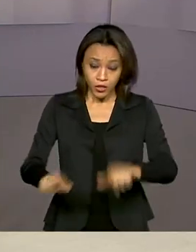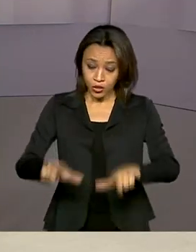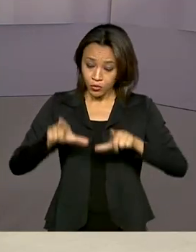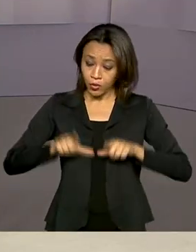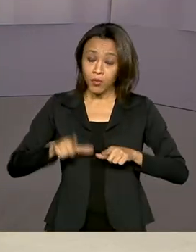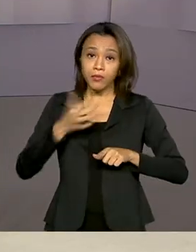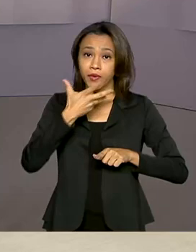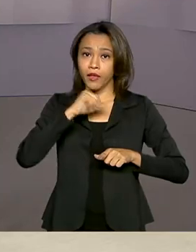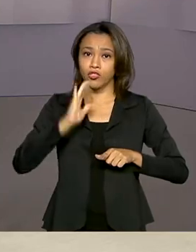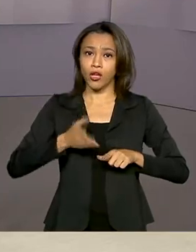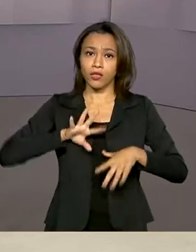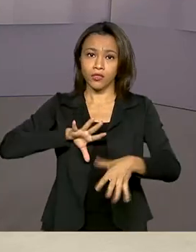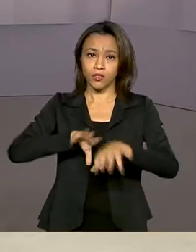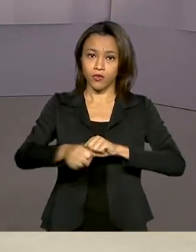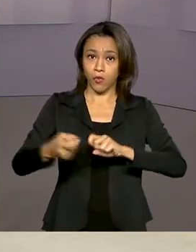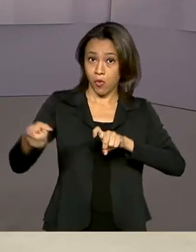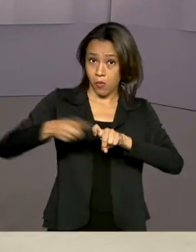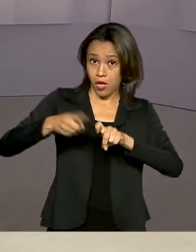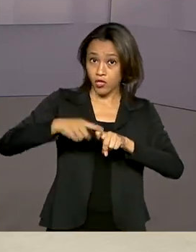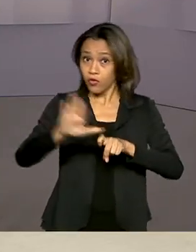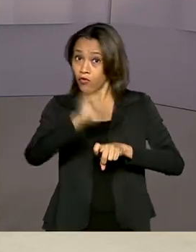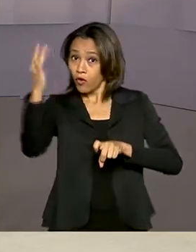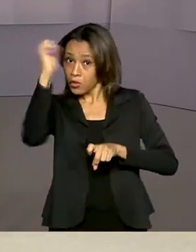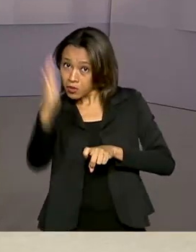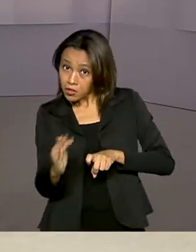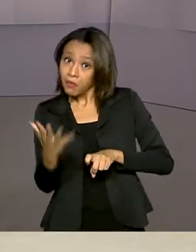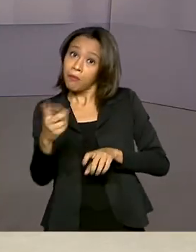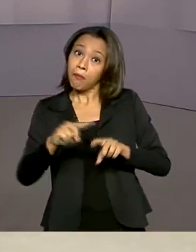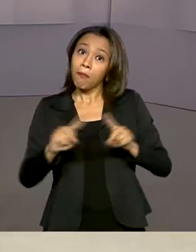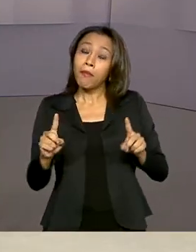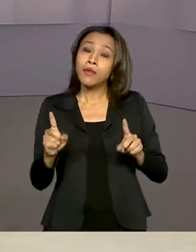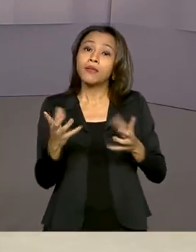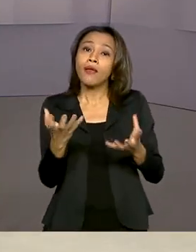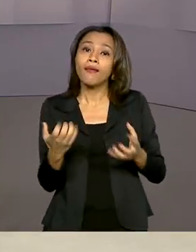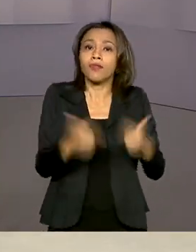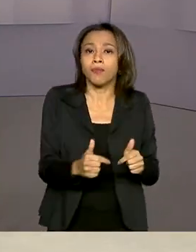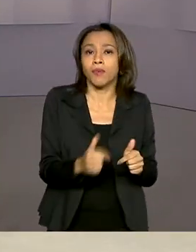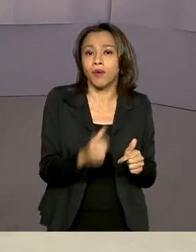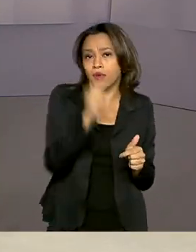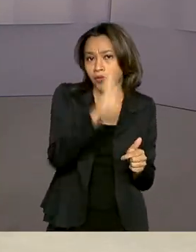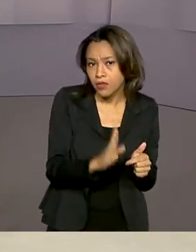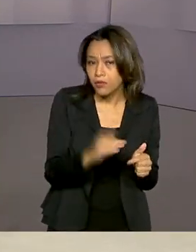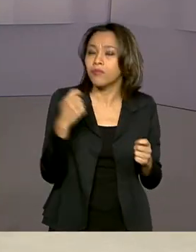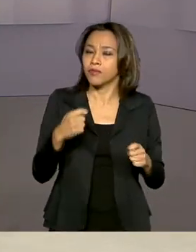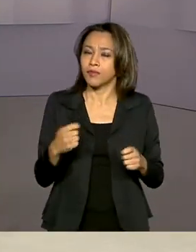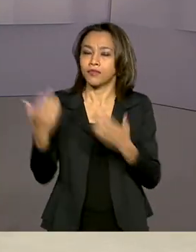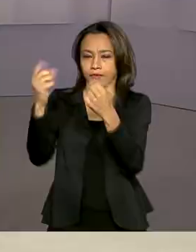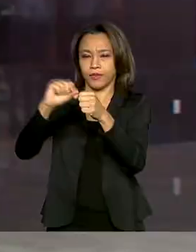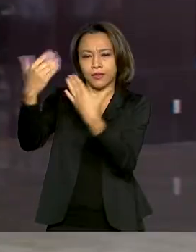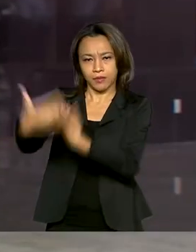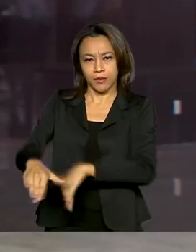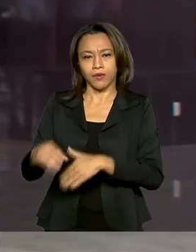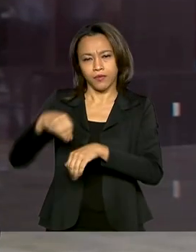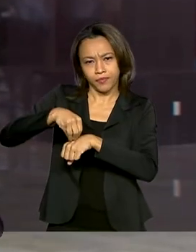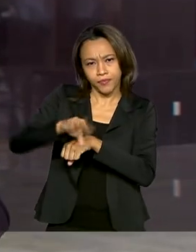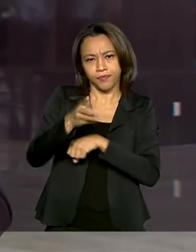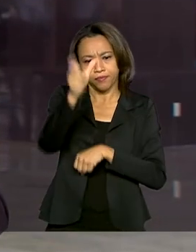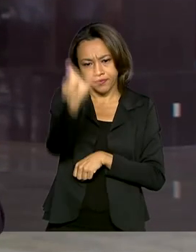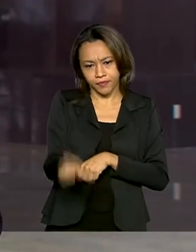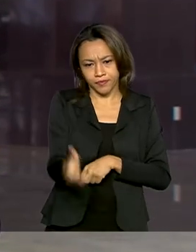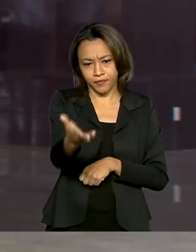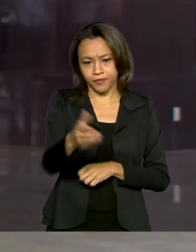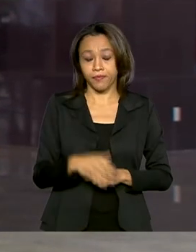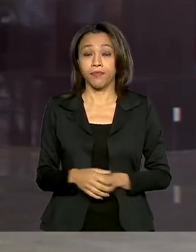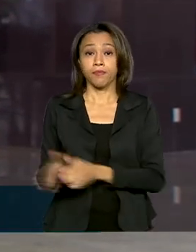formou em universidades estrangeiras e quer atuar aqui no Brasil. O repórter Glauco de Queiroz tem algumas ações. O